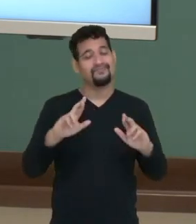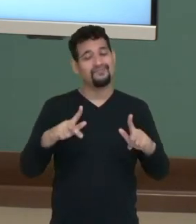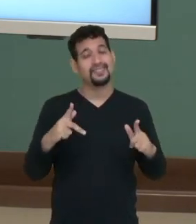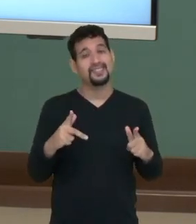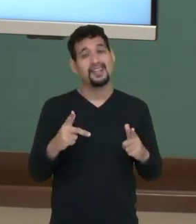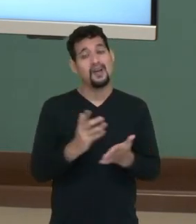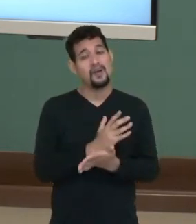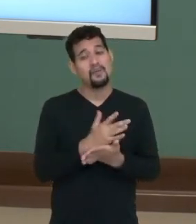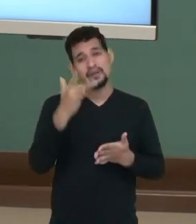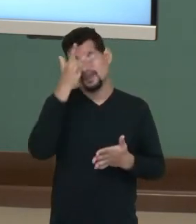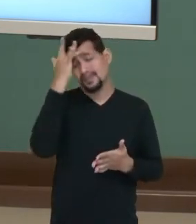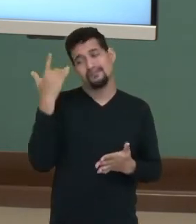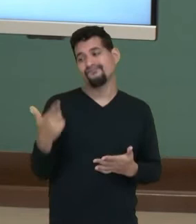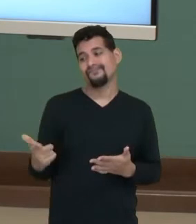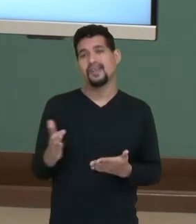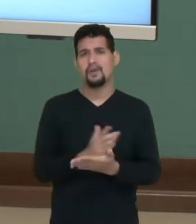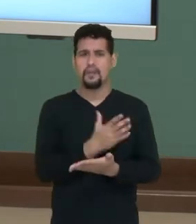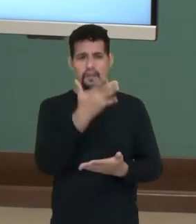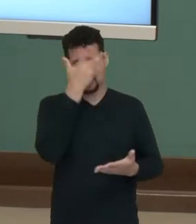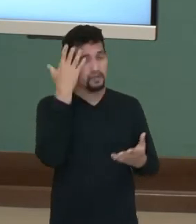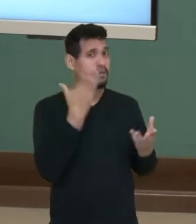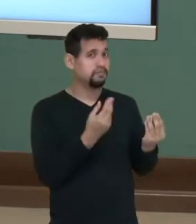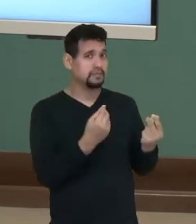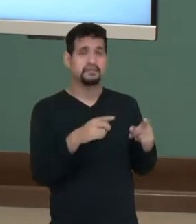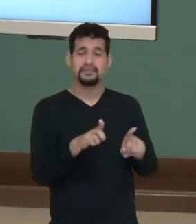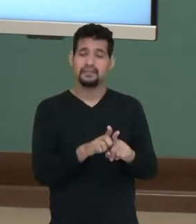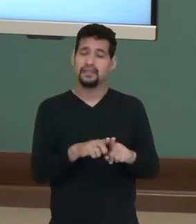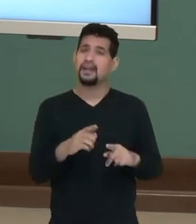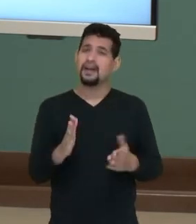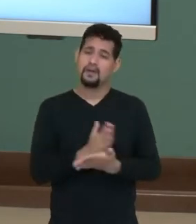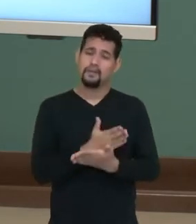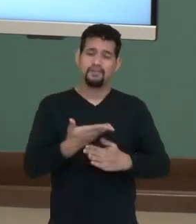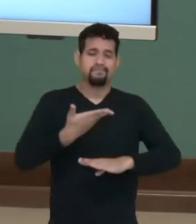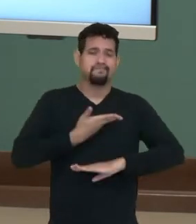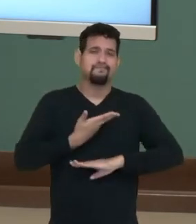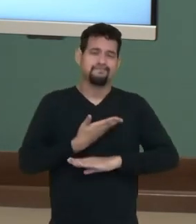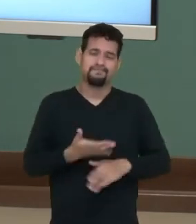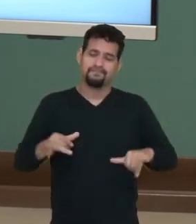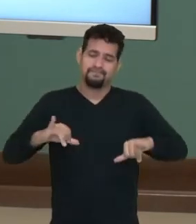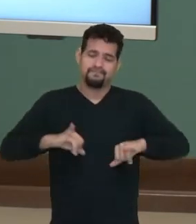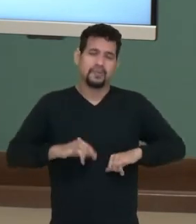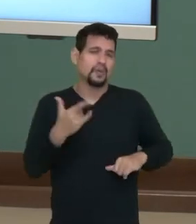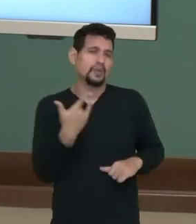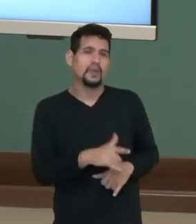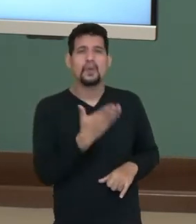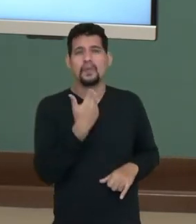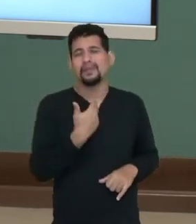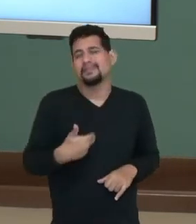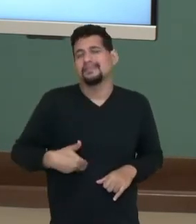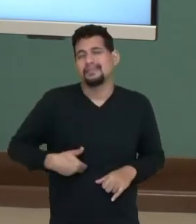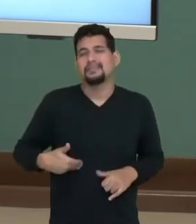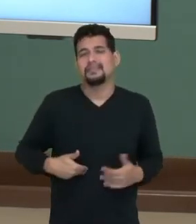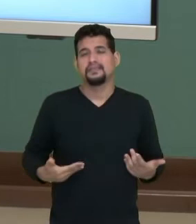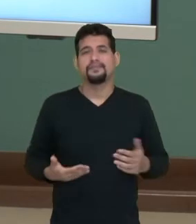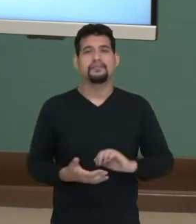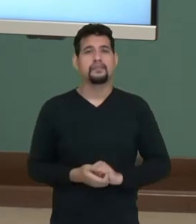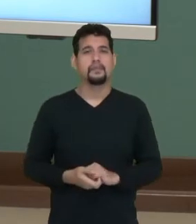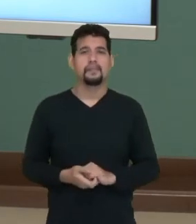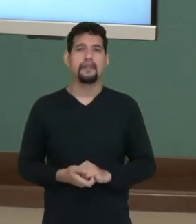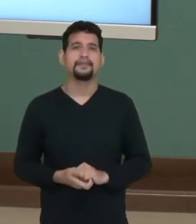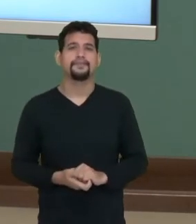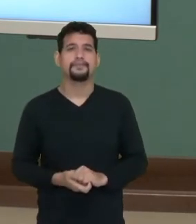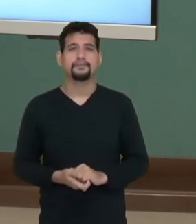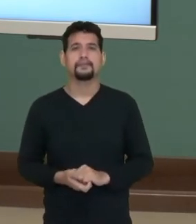país e infelizmente, né? Há situações em pessoas passam necessidades como a fome, né? Muito bem.